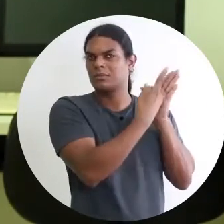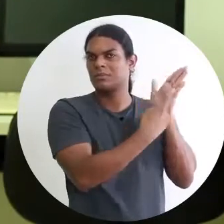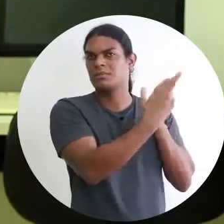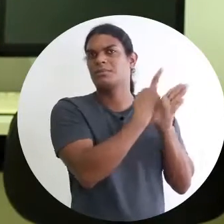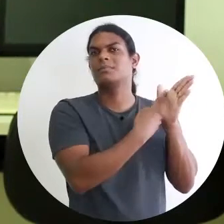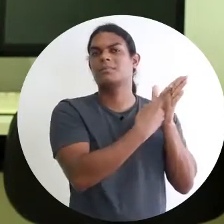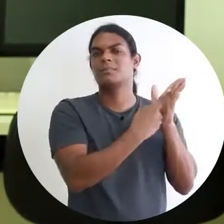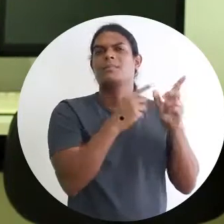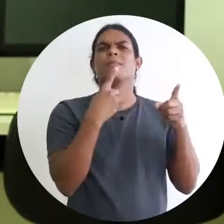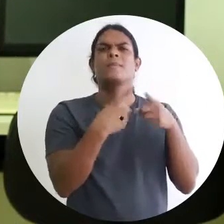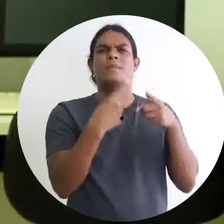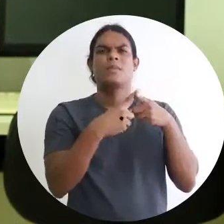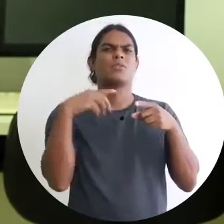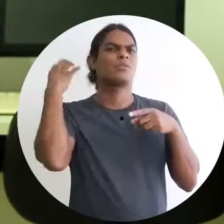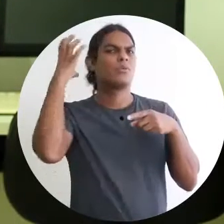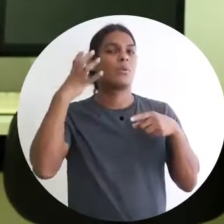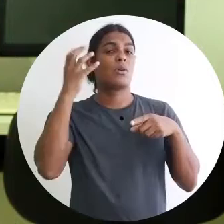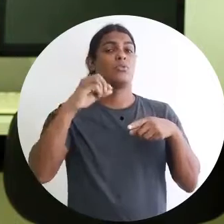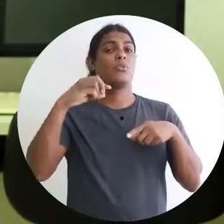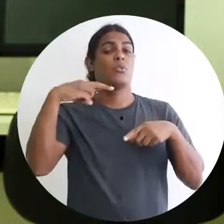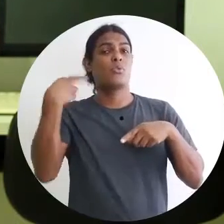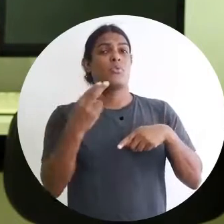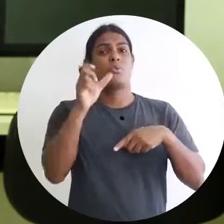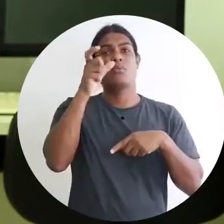outra pessoa descrever a imagem. Ok?